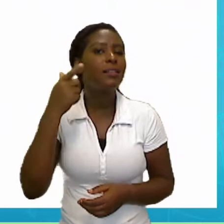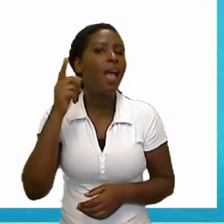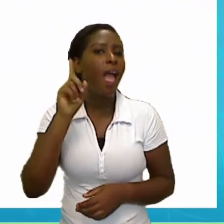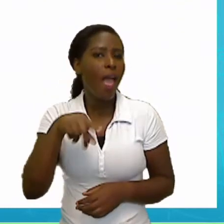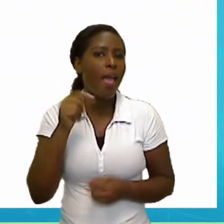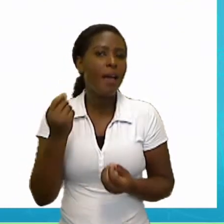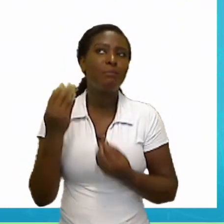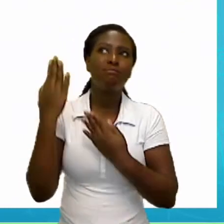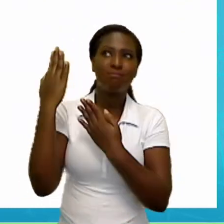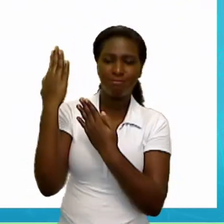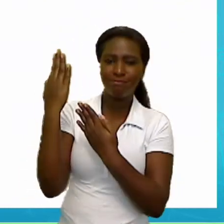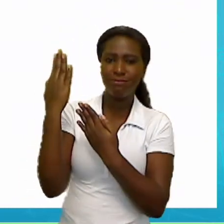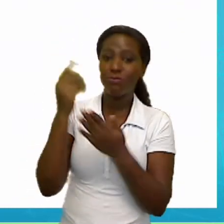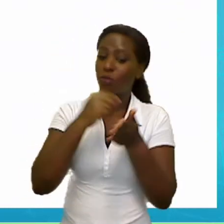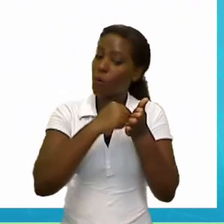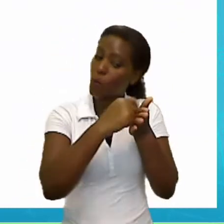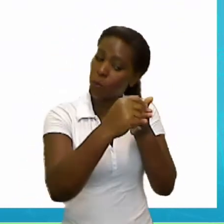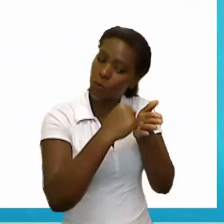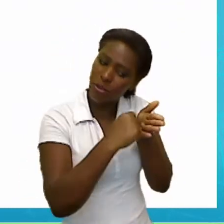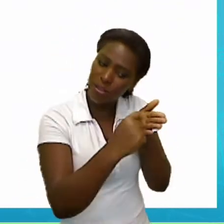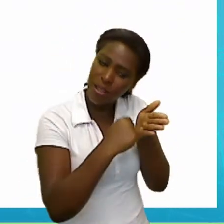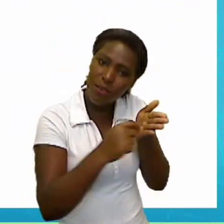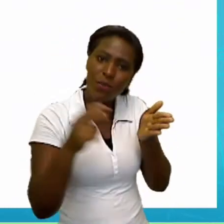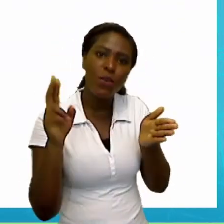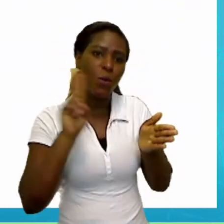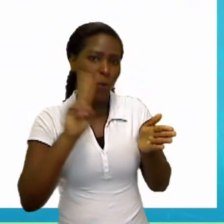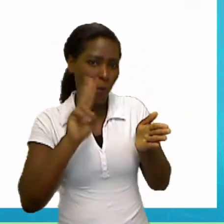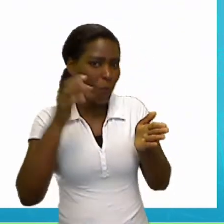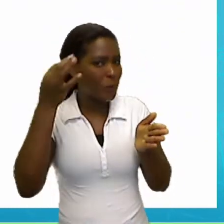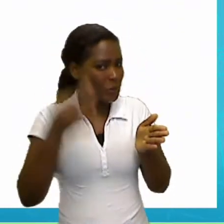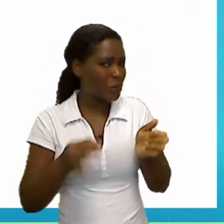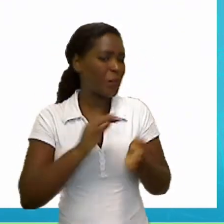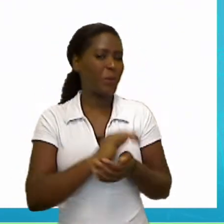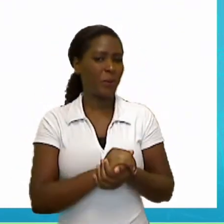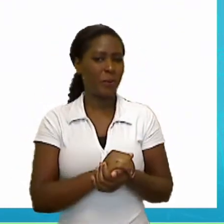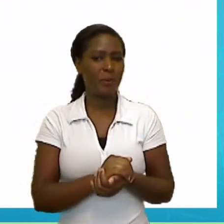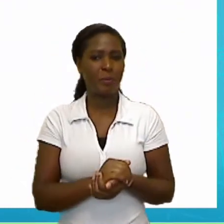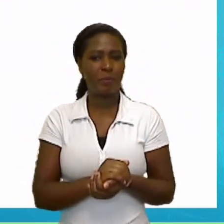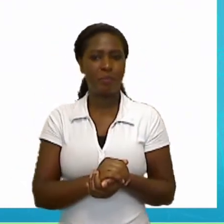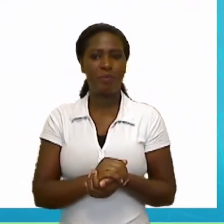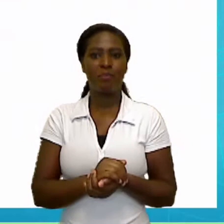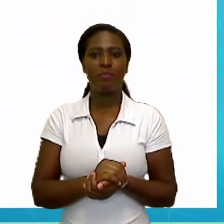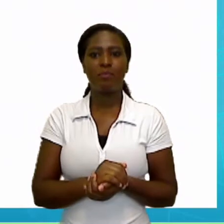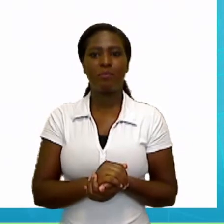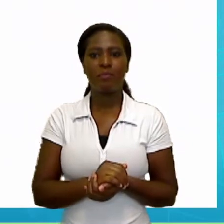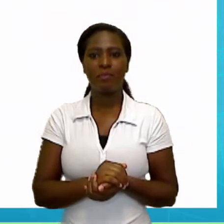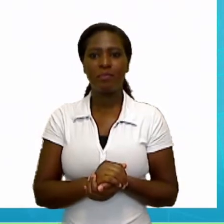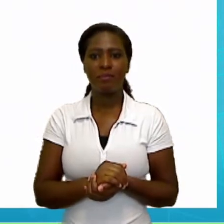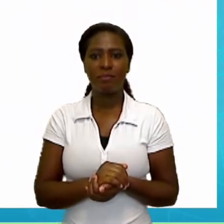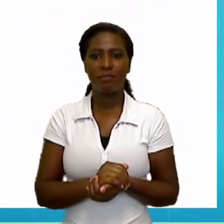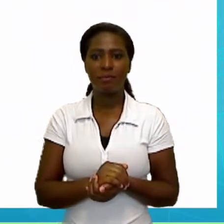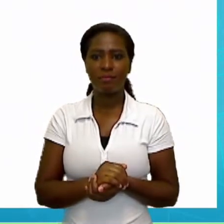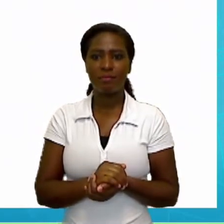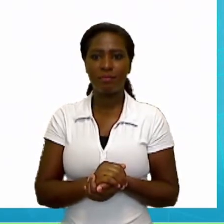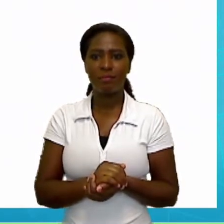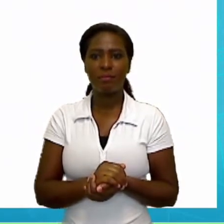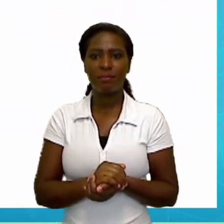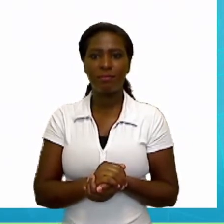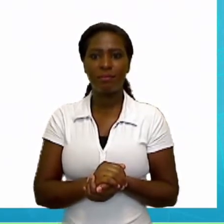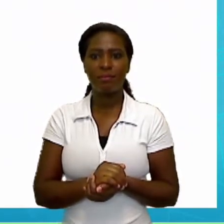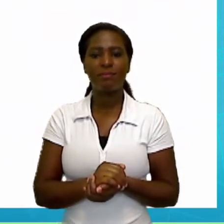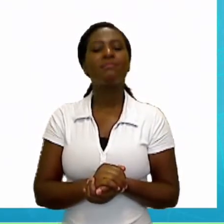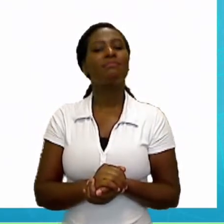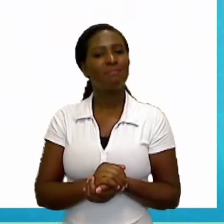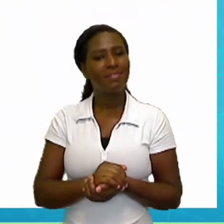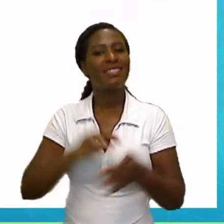scissors. Vamos escrever scissors em English? Mas, presta atenção também, scissors. Preste